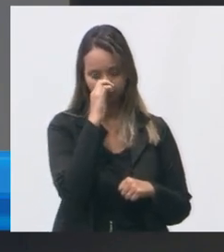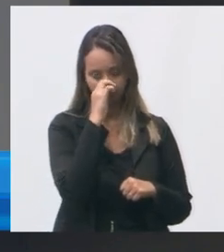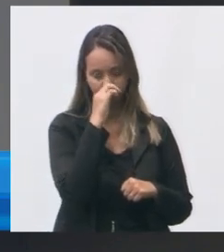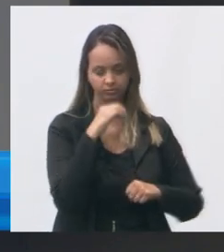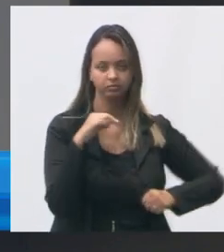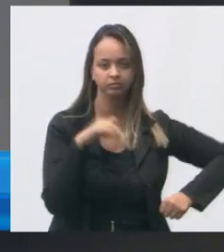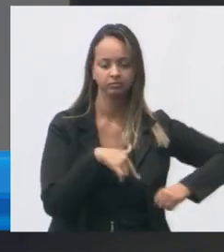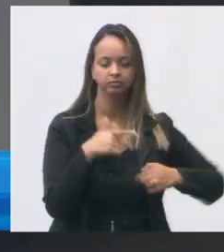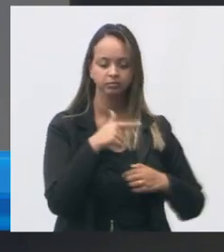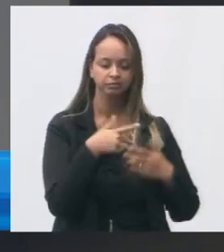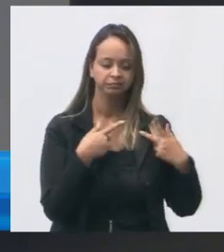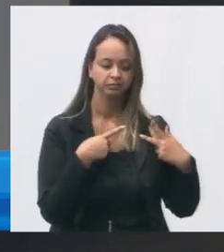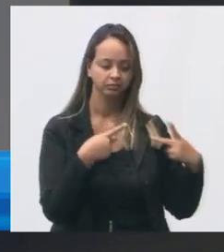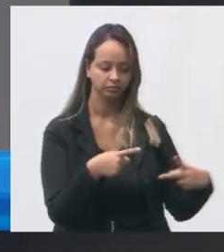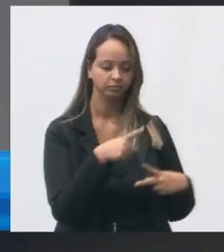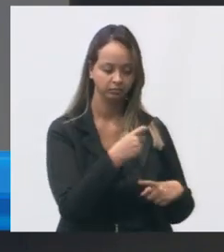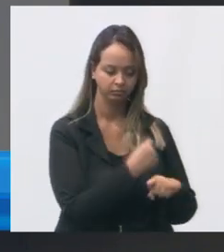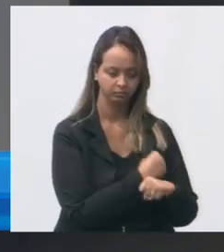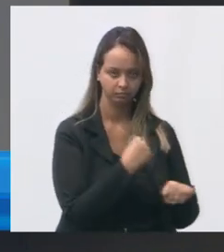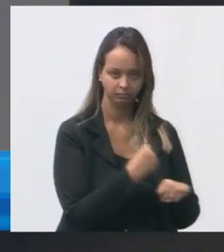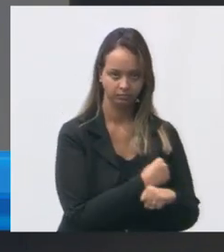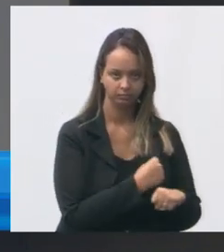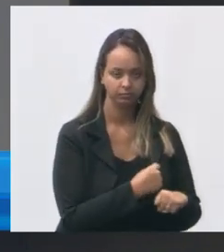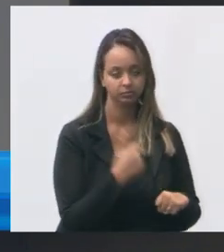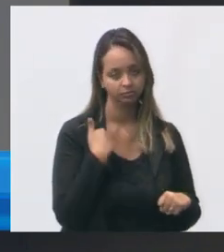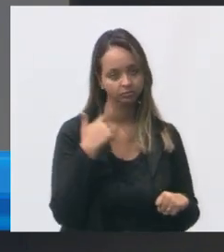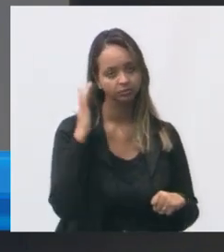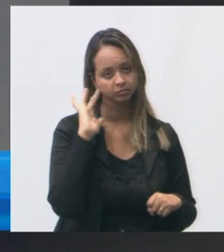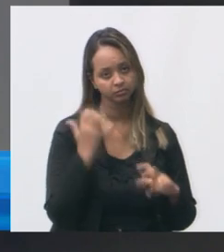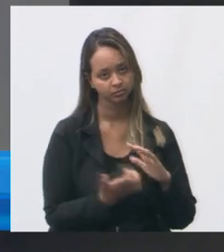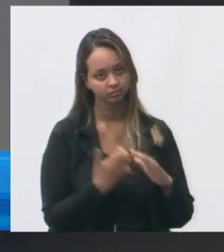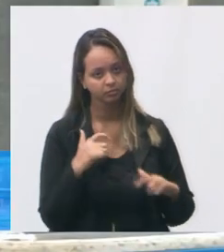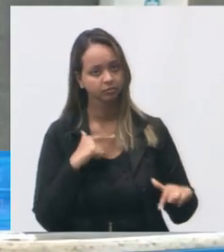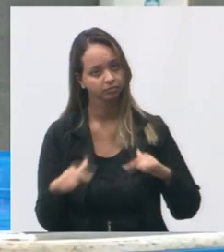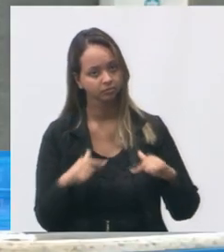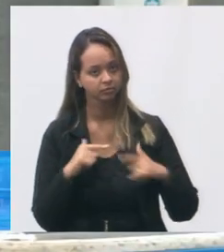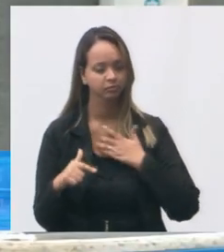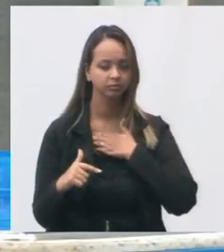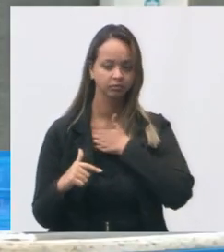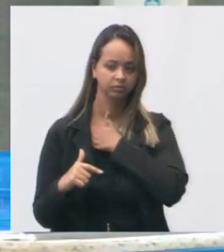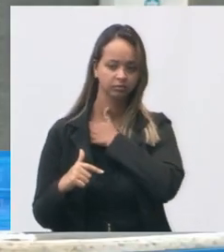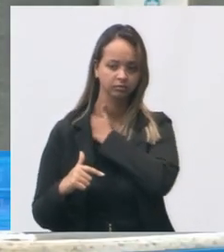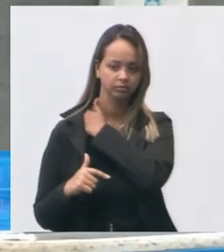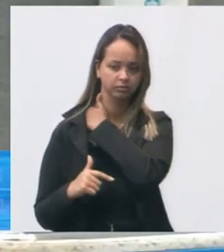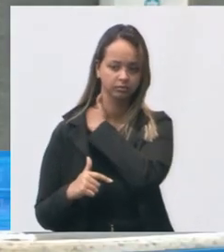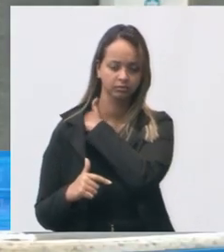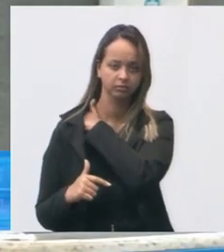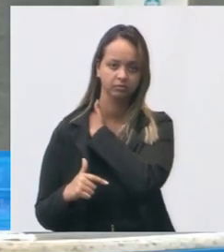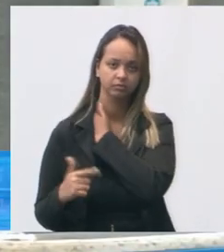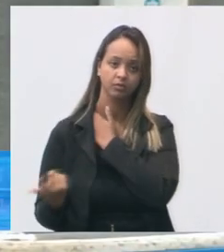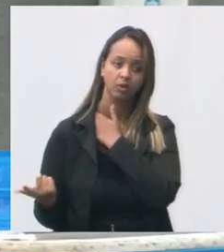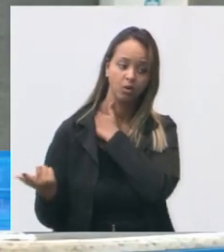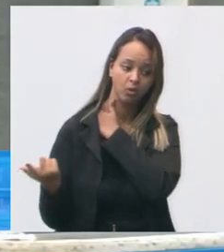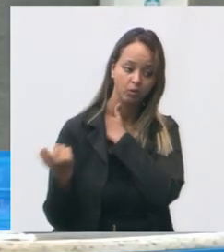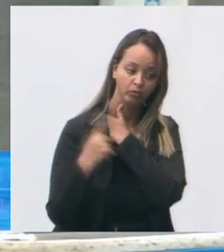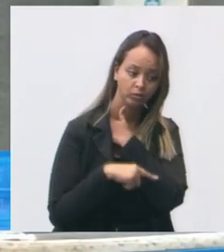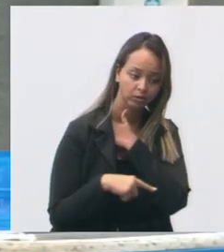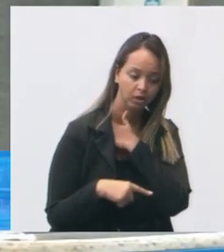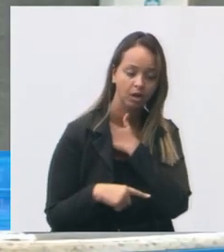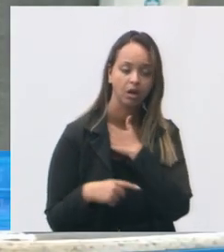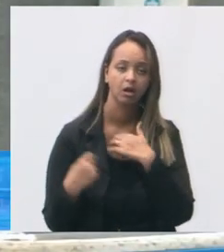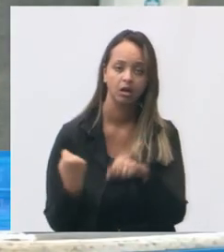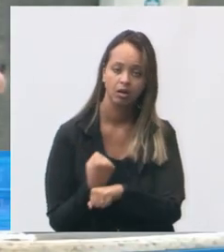viu lá na visita as obras então a empresa está trabalhando retomar as obras depois de paralisada por algum tempo